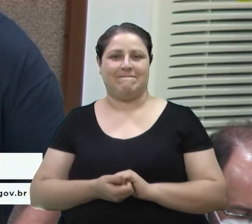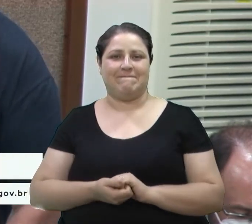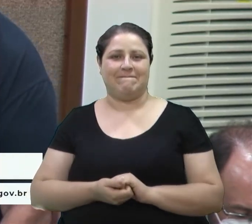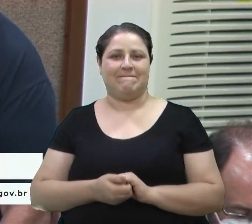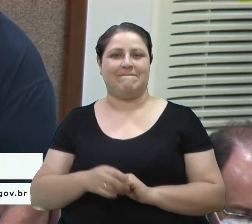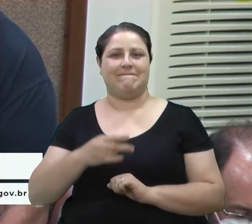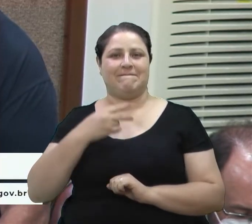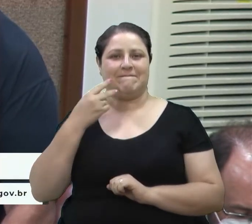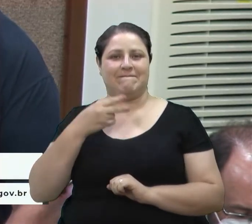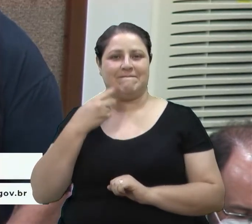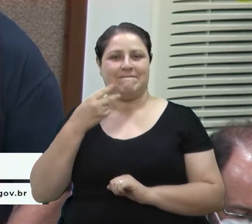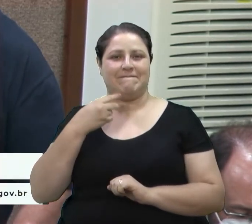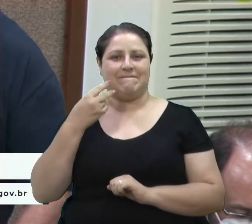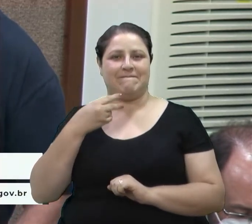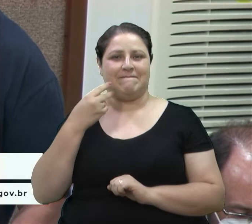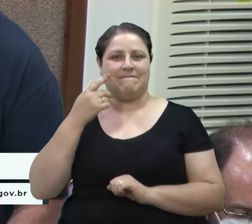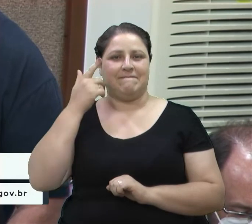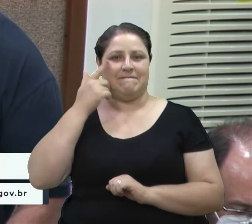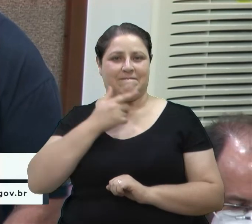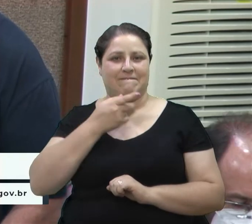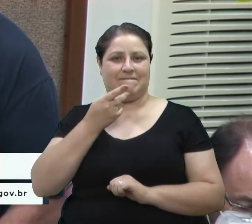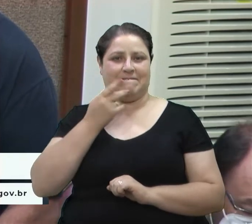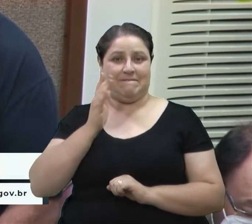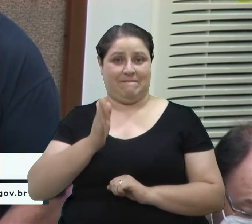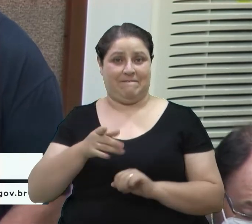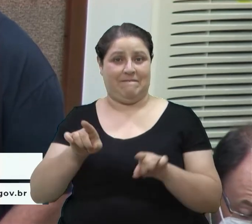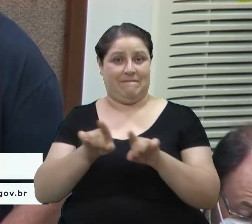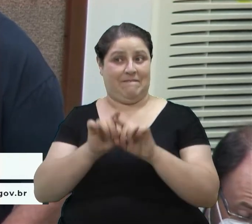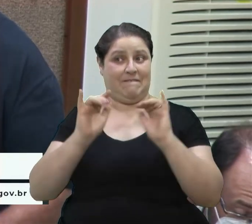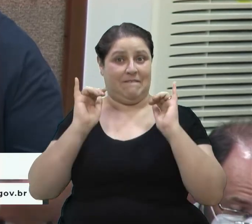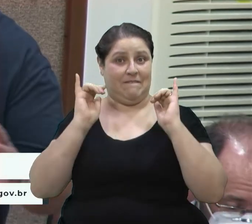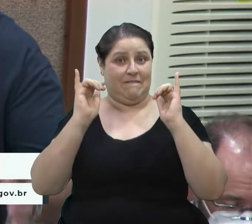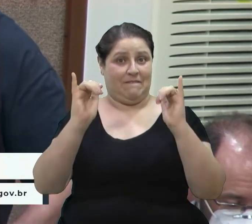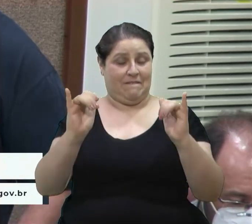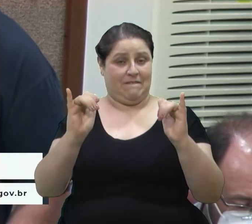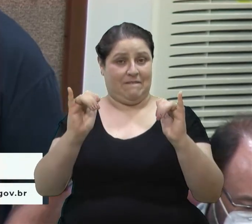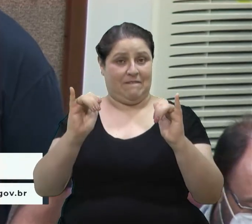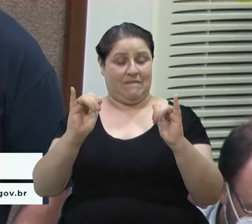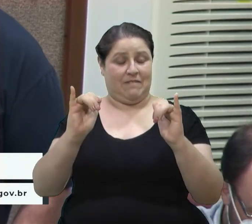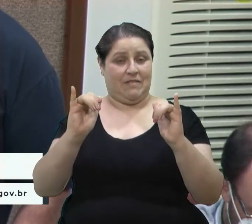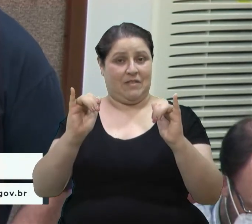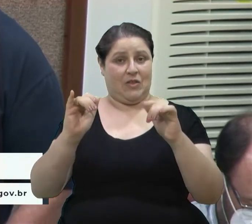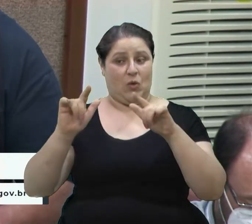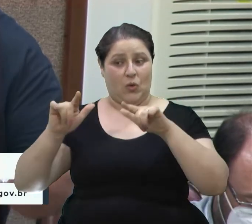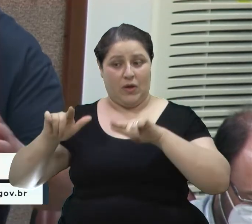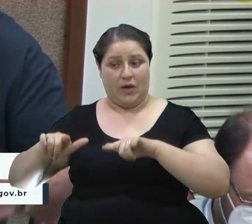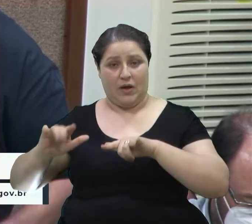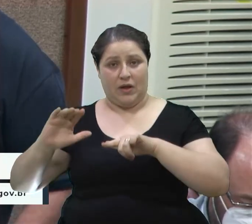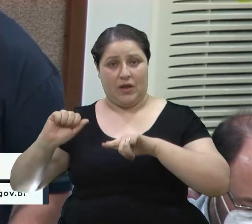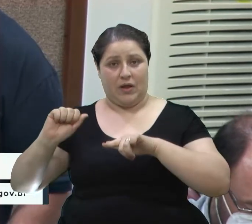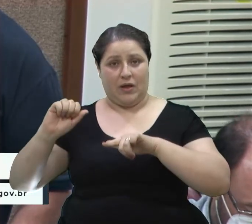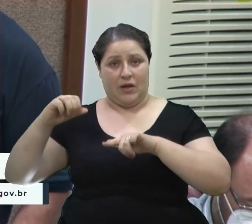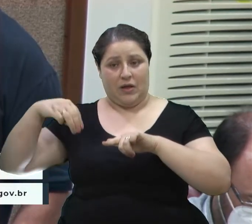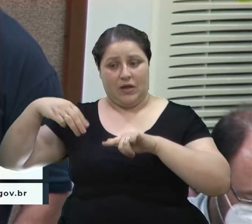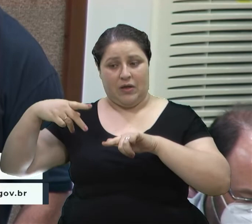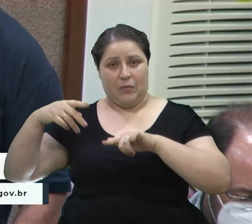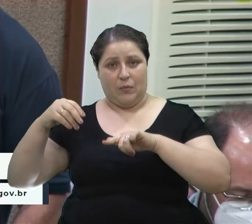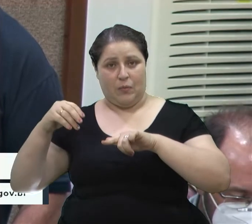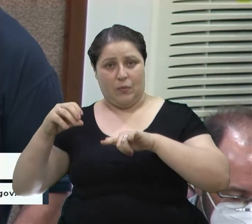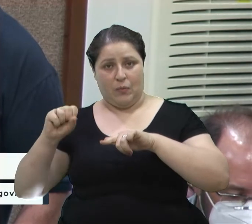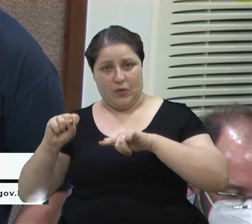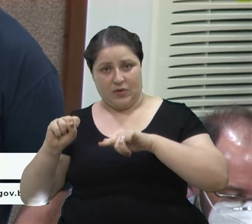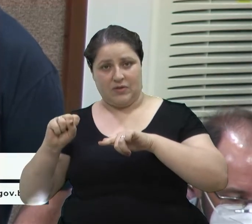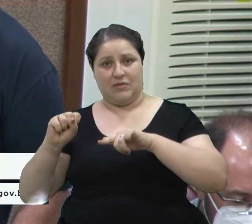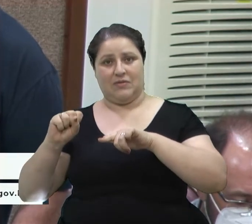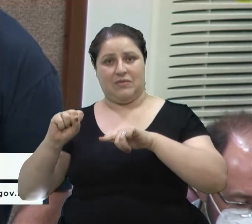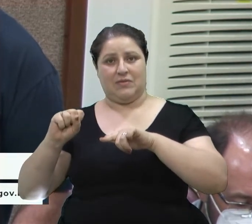vereador Lucas já falou aí, acho que a questão dos ônibus também, vereador Lucas, a questão do Campos da Serra, né, que ontem, as mexidas que foi aí, foi